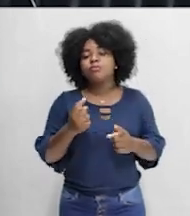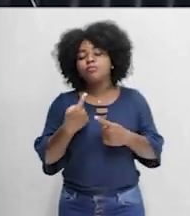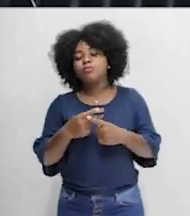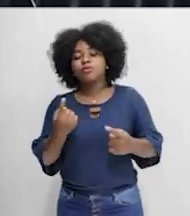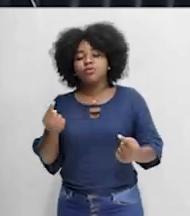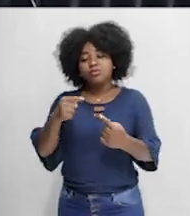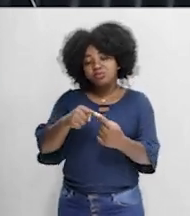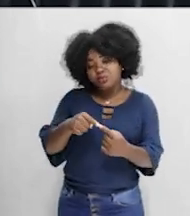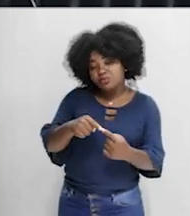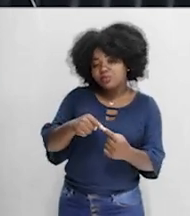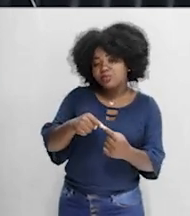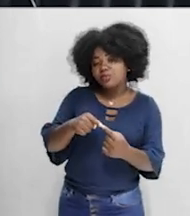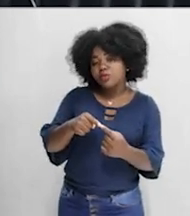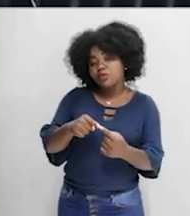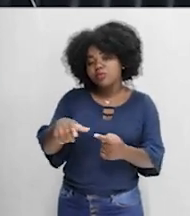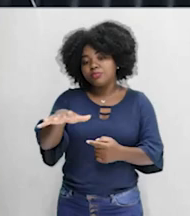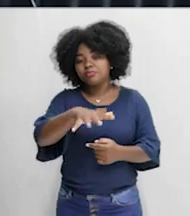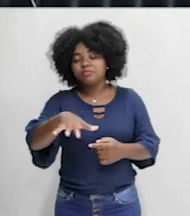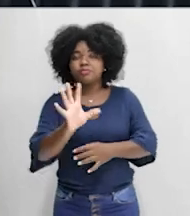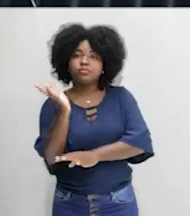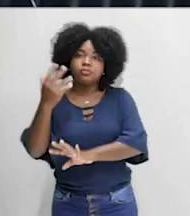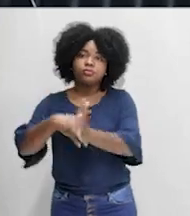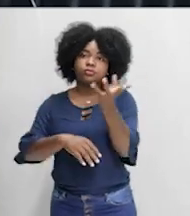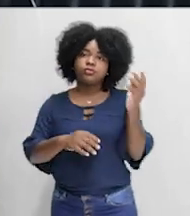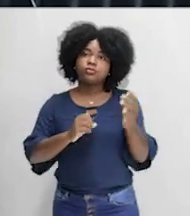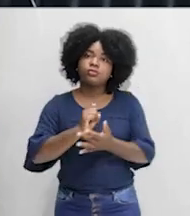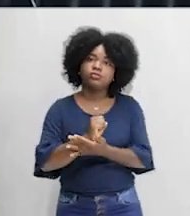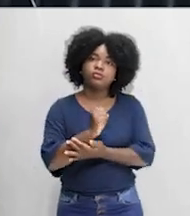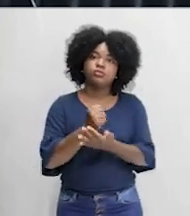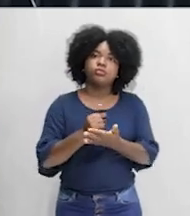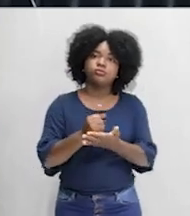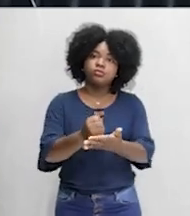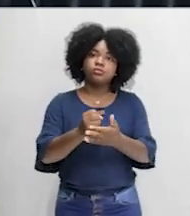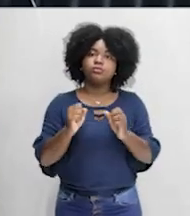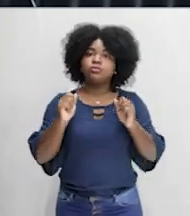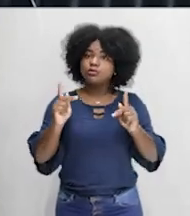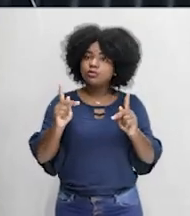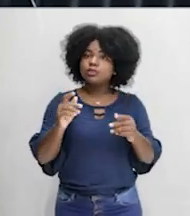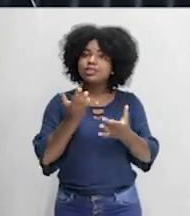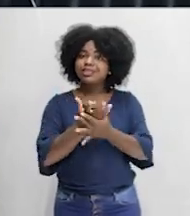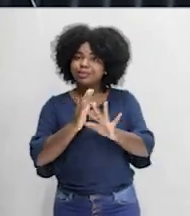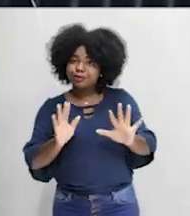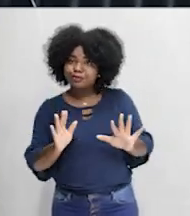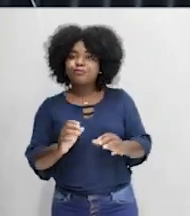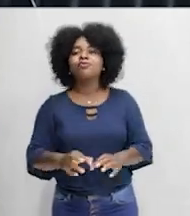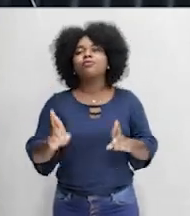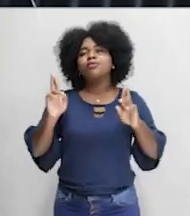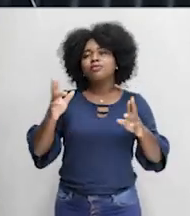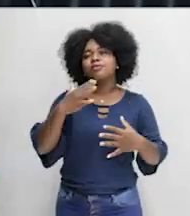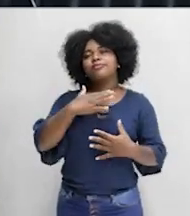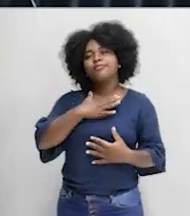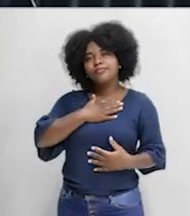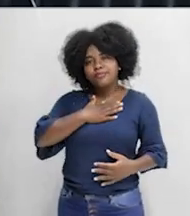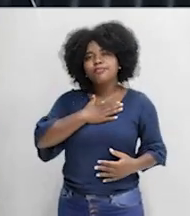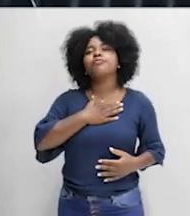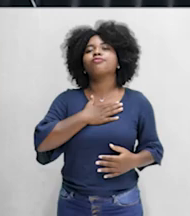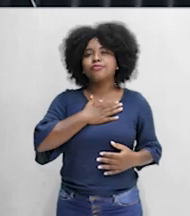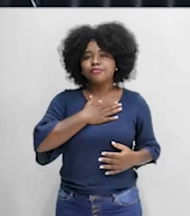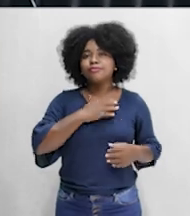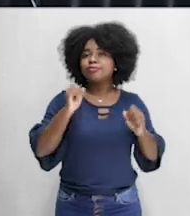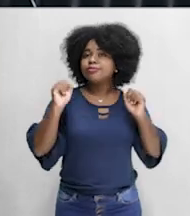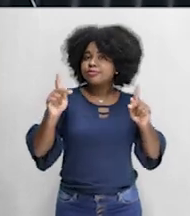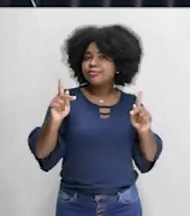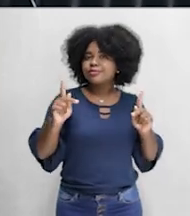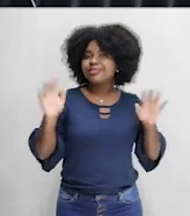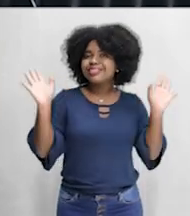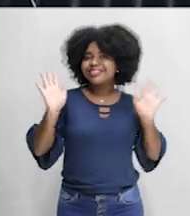o meio ambiente, os animais ou qualquer um que seja. Beleza? Então, galera, é isso aí. Espero que tenham gostado. Me procura na plataforma que eu estou